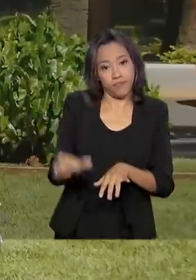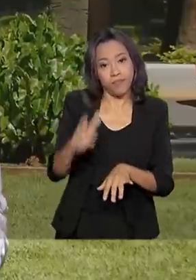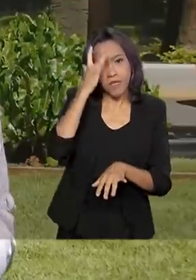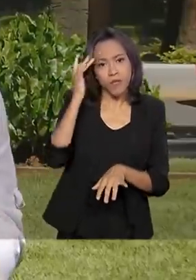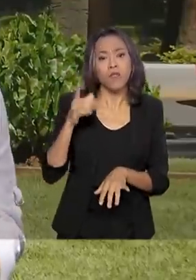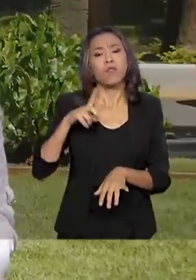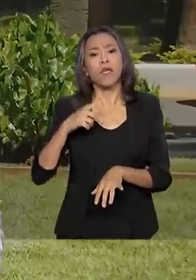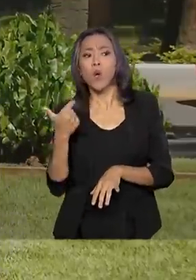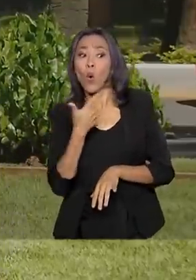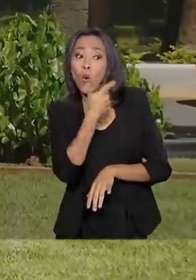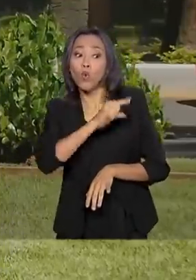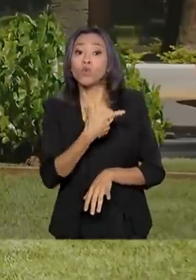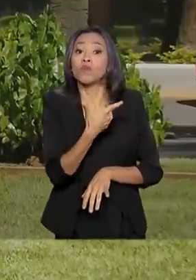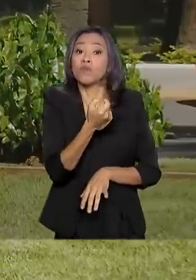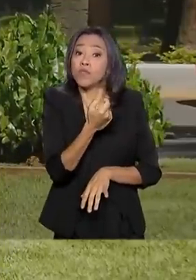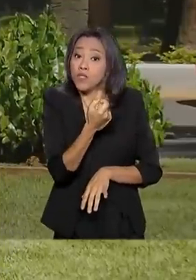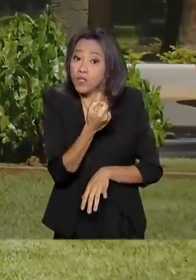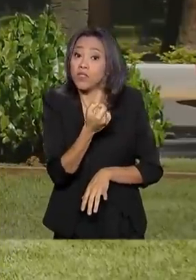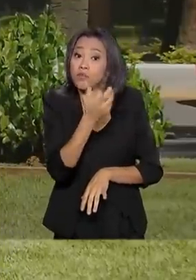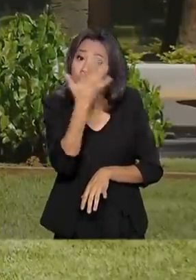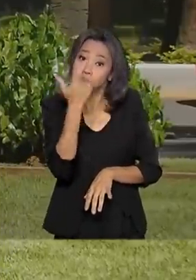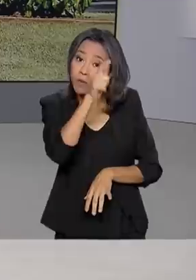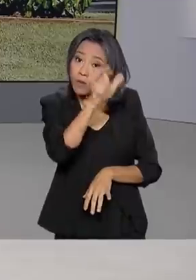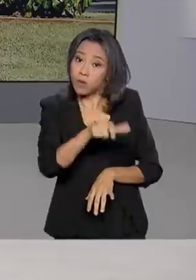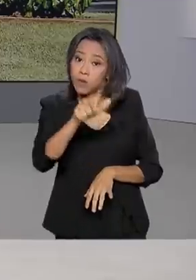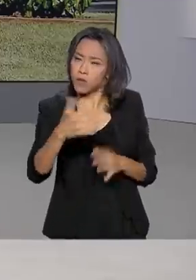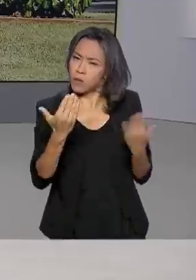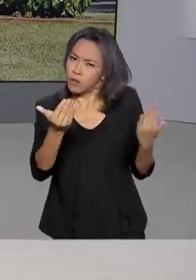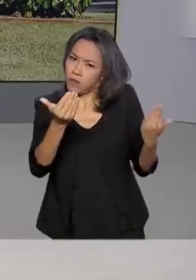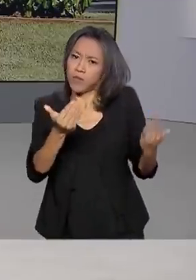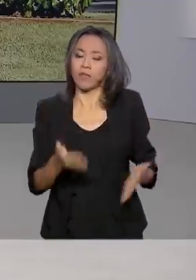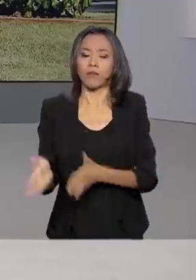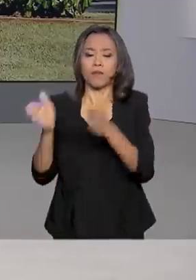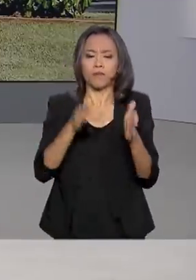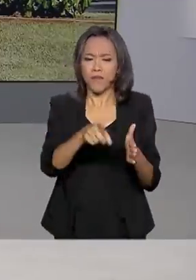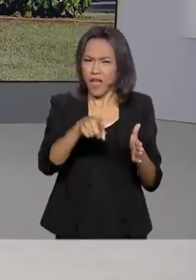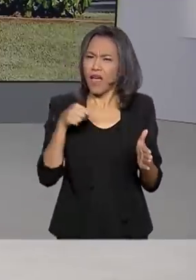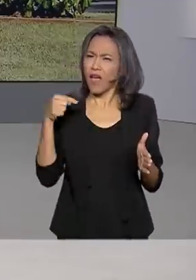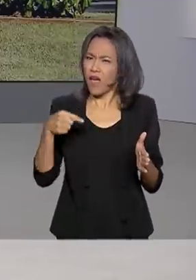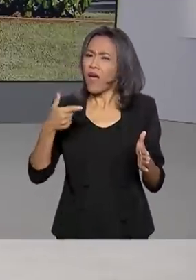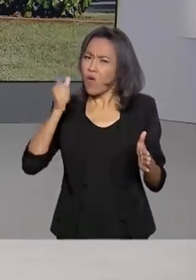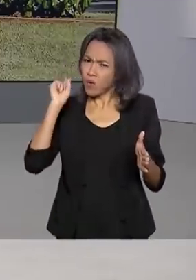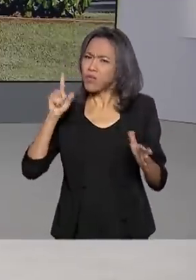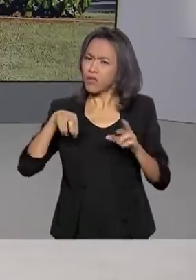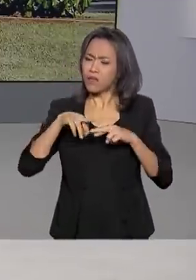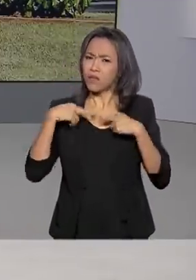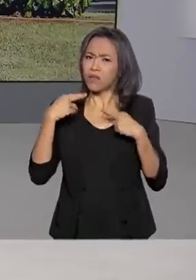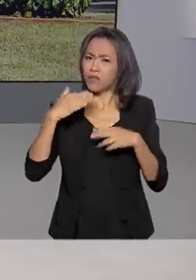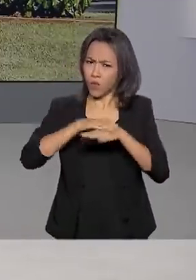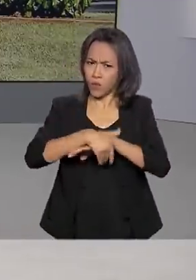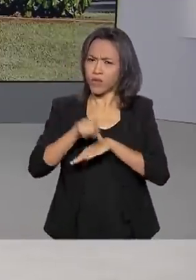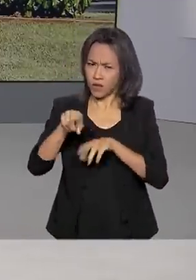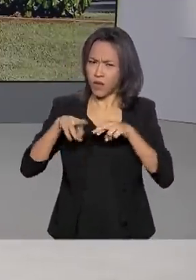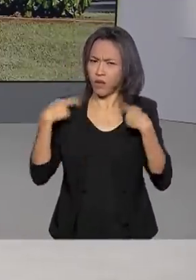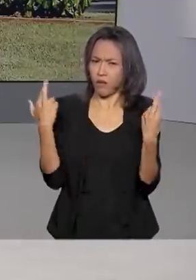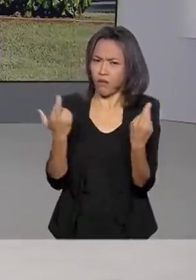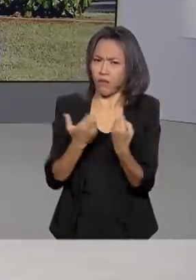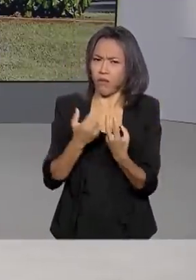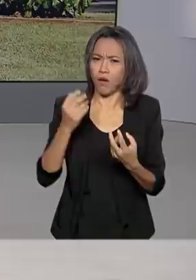casos suspeitos. Carla? Agora, Luana, essas ações, só para reforçar, saíram de uma reunião ontem à noite com os ministros de Estado, né?